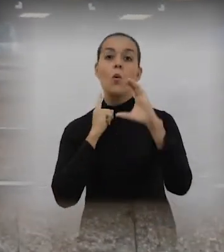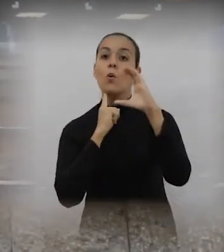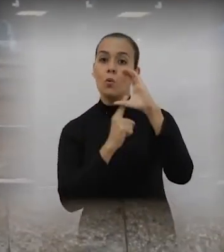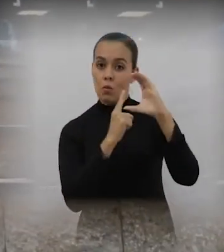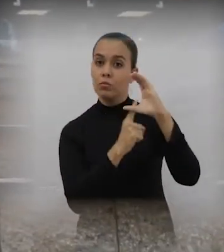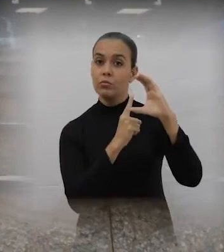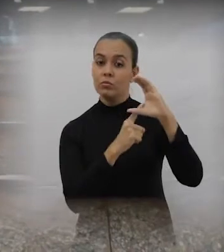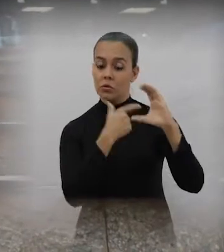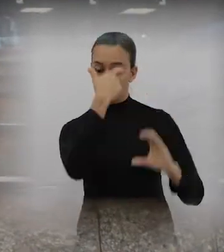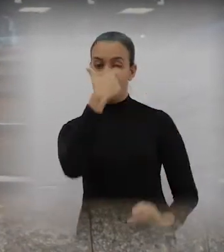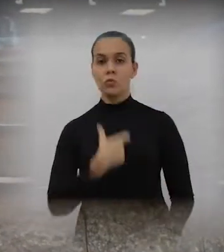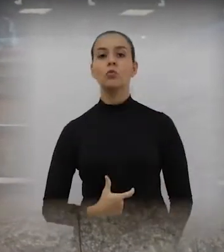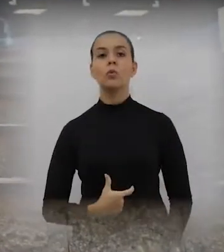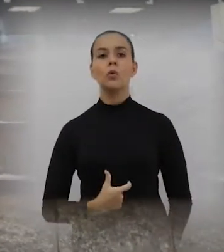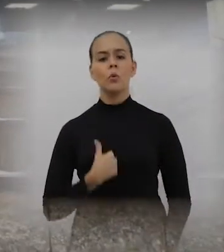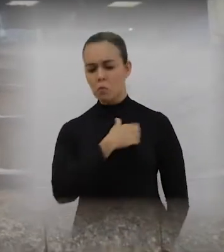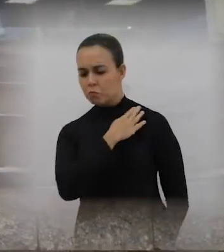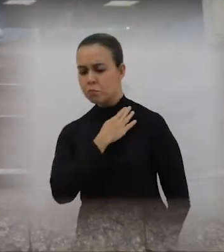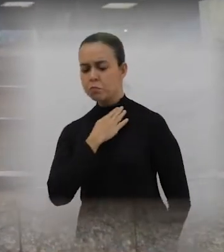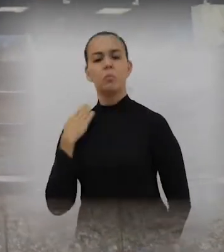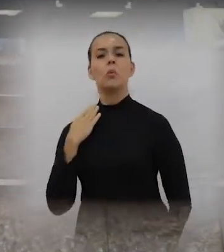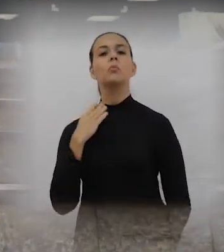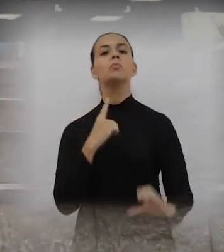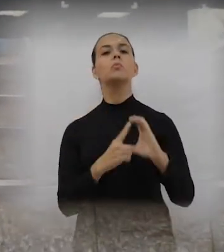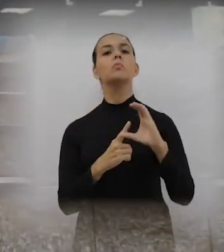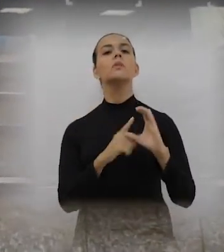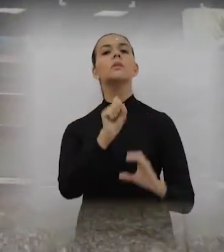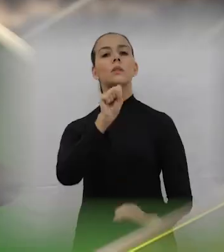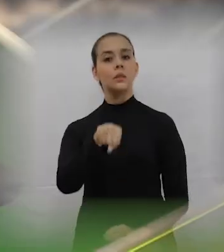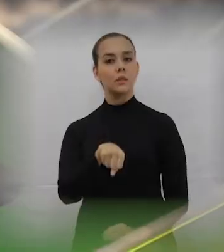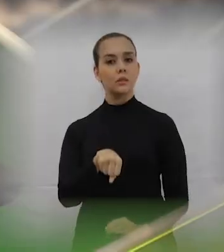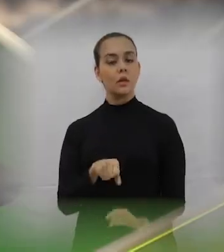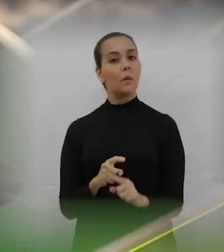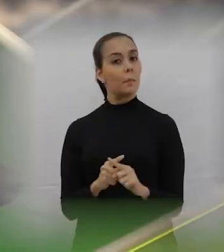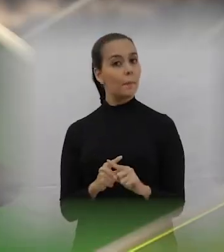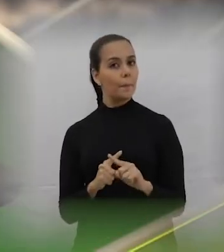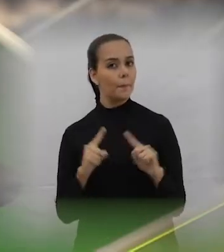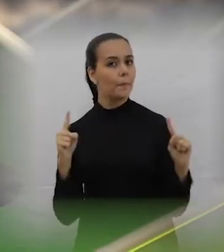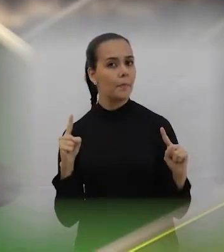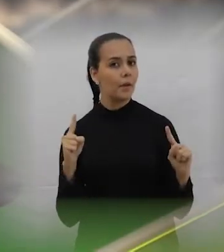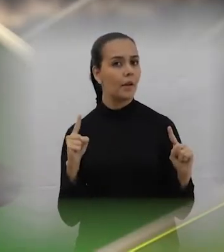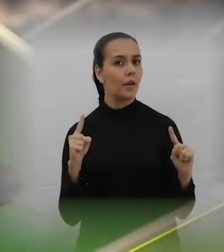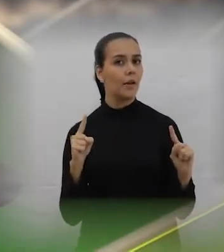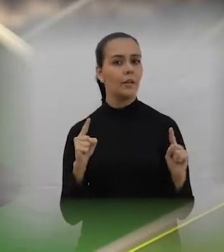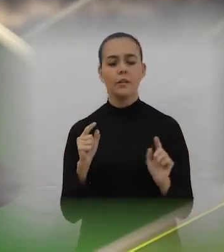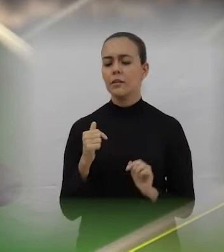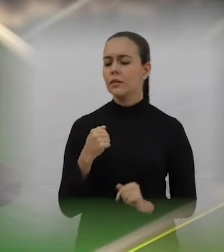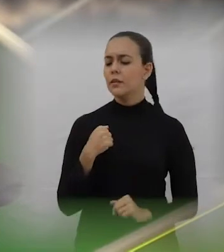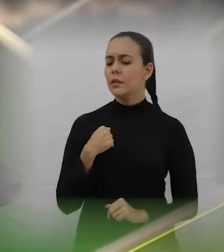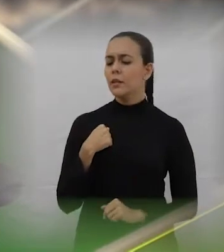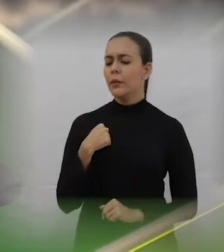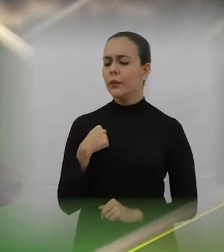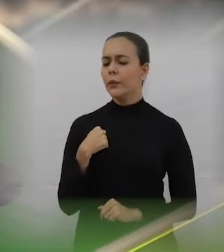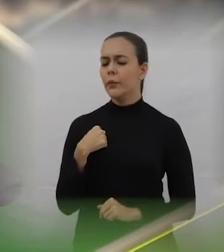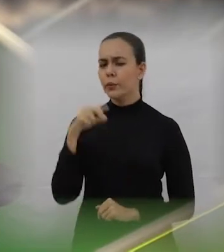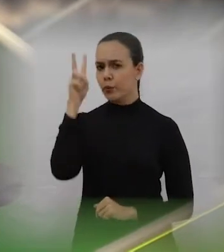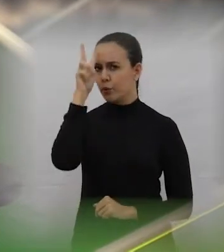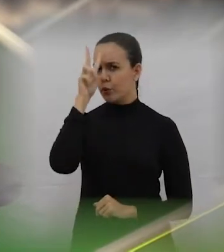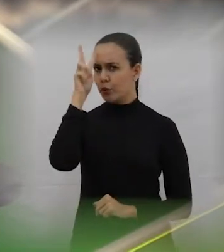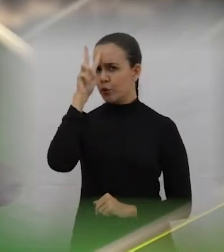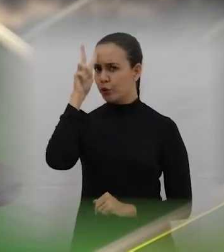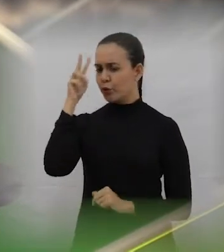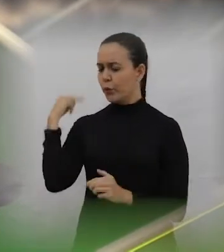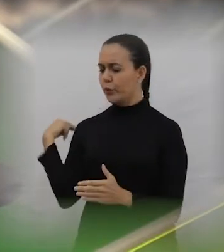Porém, ao observar a história recente da humanidade, eu só encontrei uma fórmula de gerar riqueza.